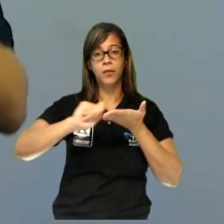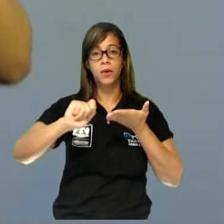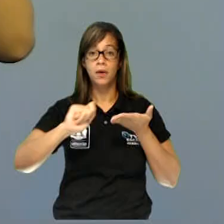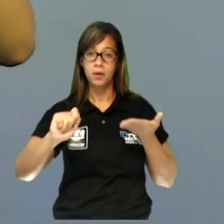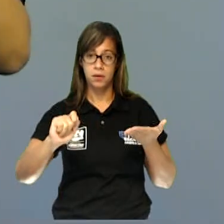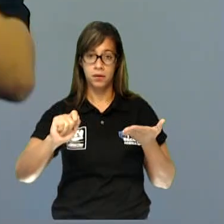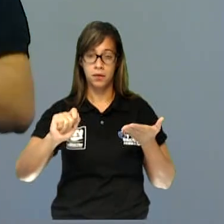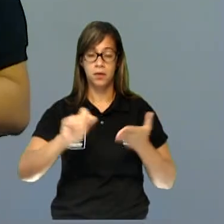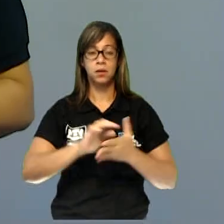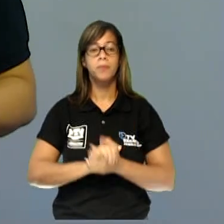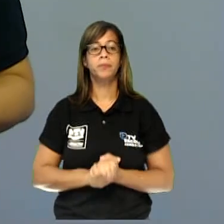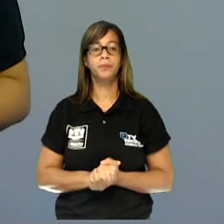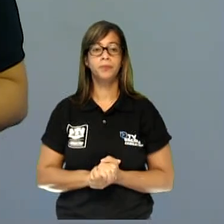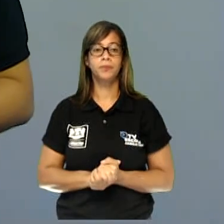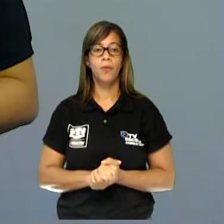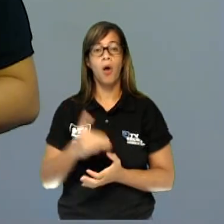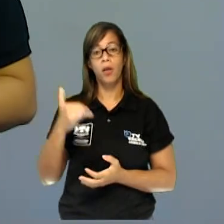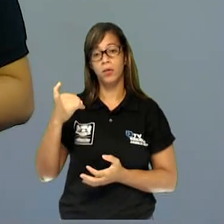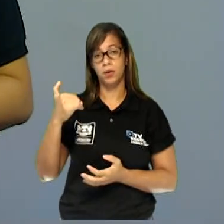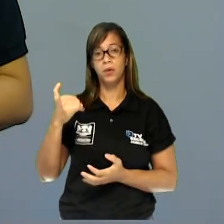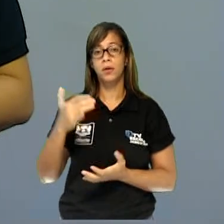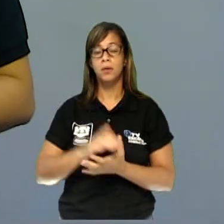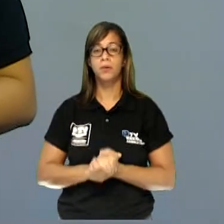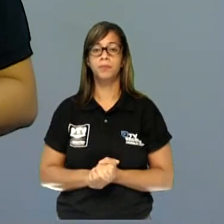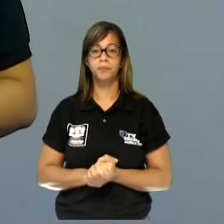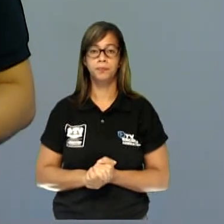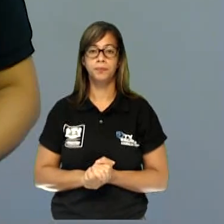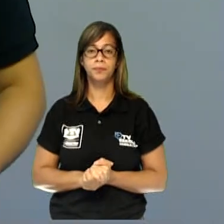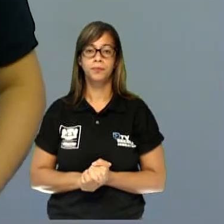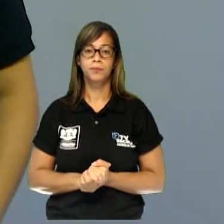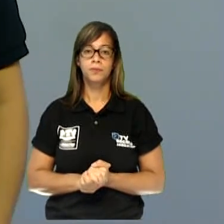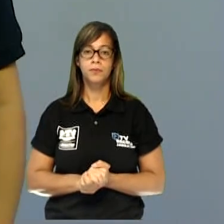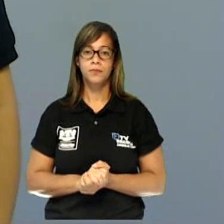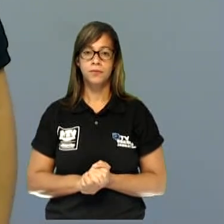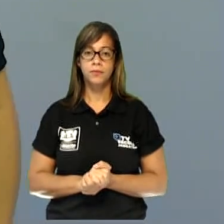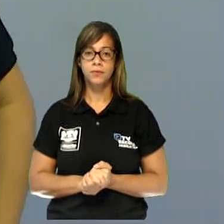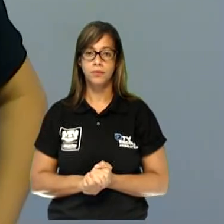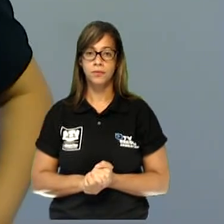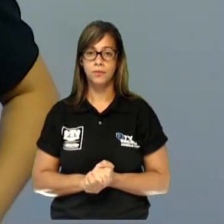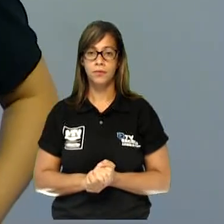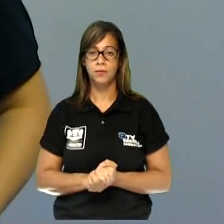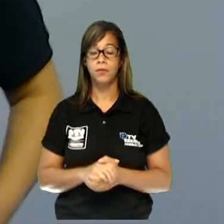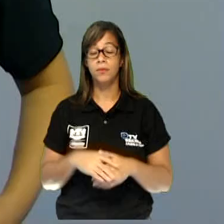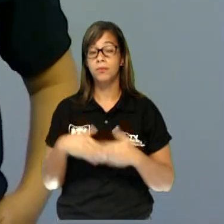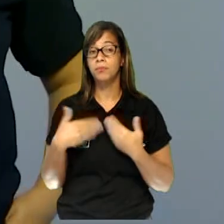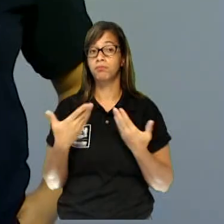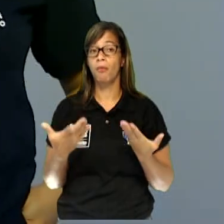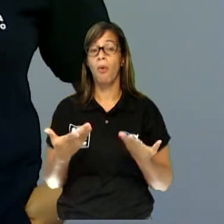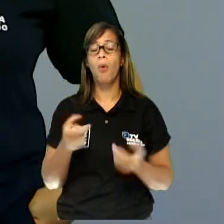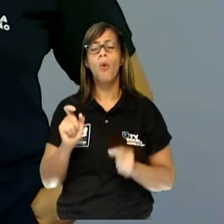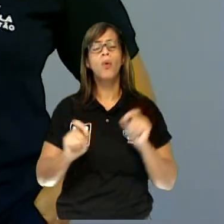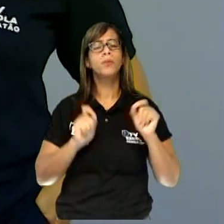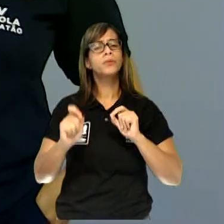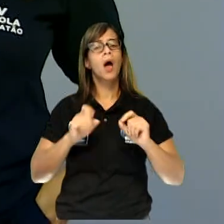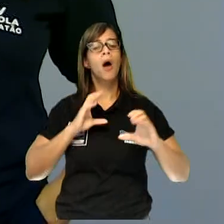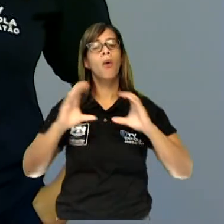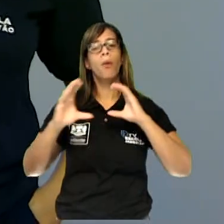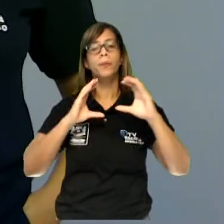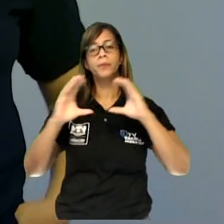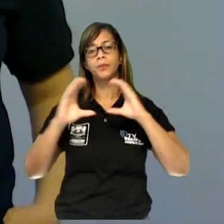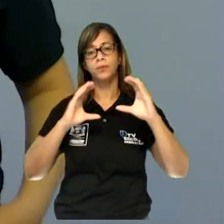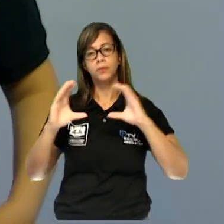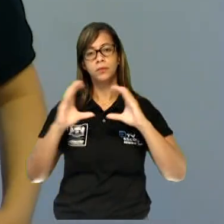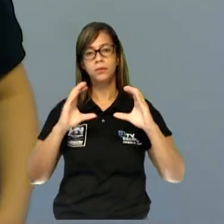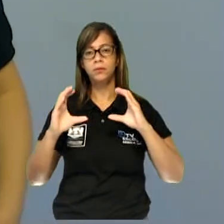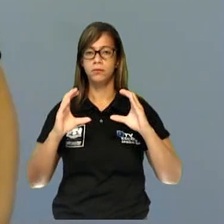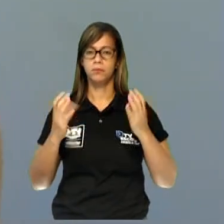partir dessa canetinha aí em formato de cunha. Bom, mas o que seria comunicação? E o que tem a ver